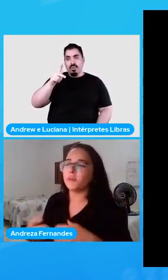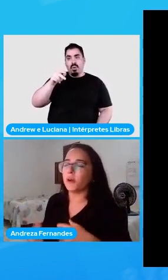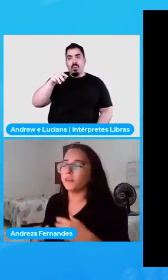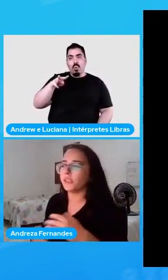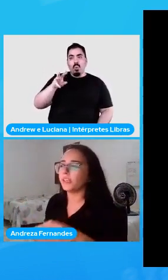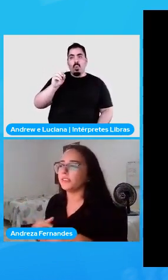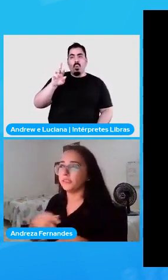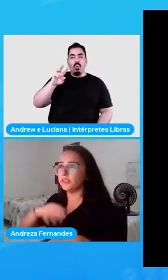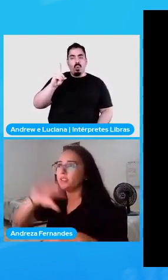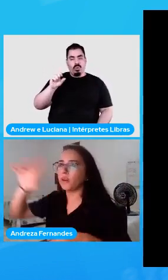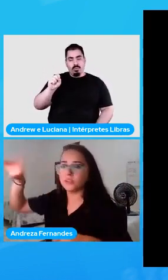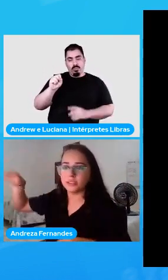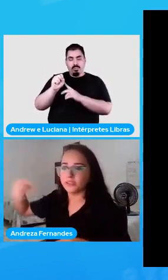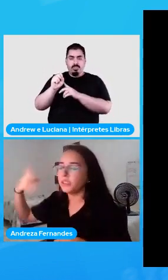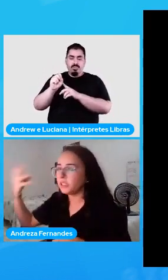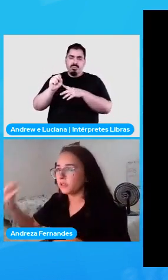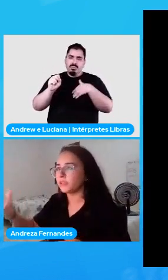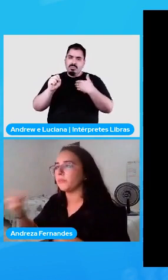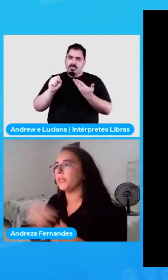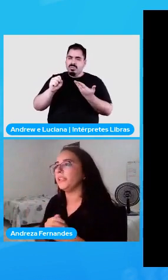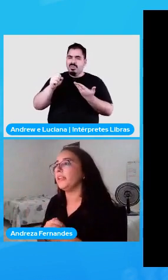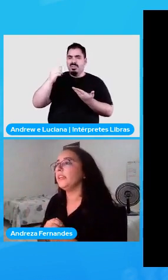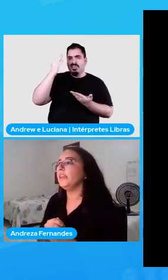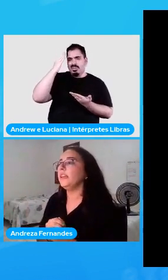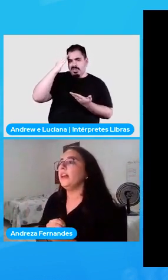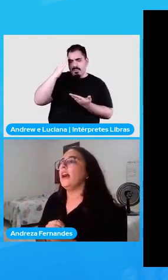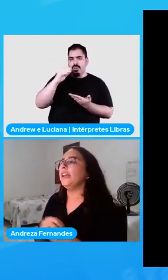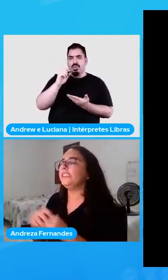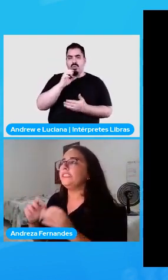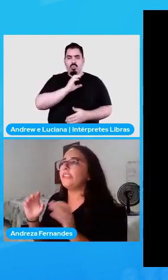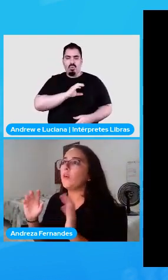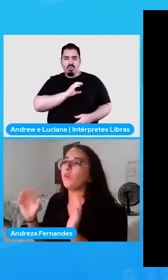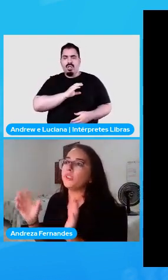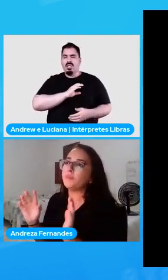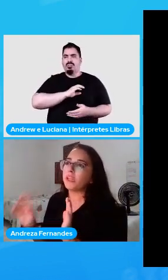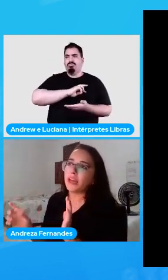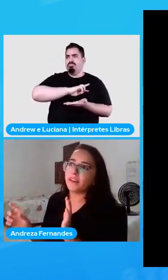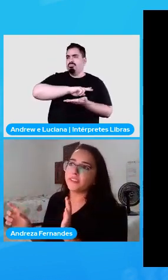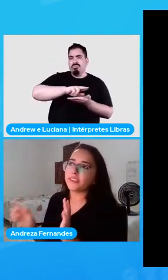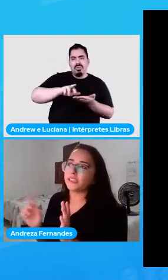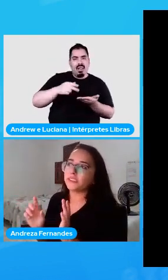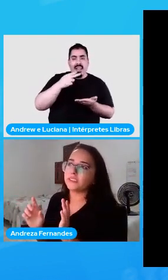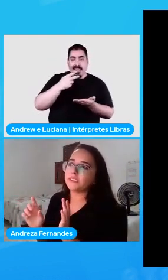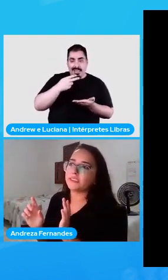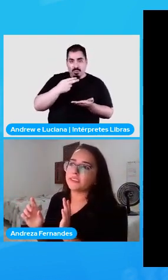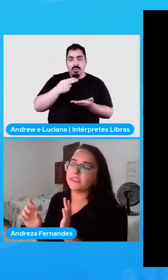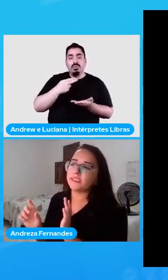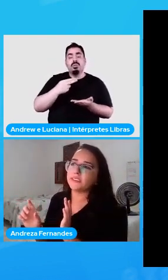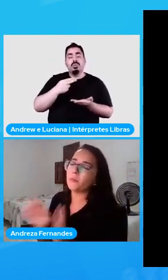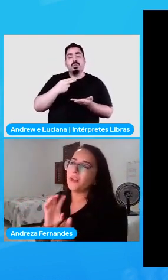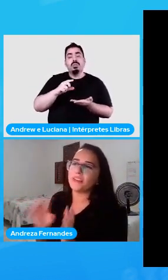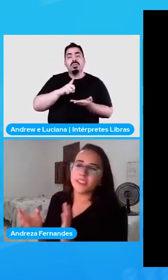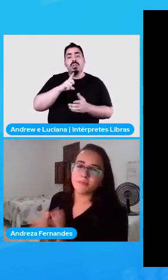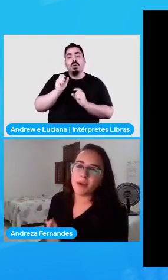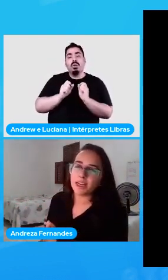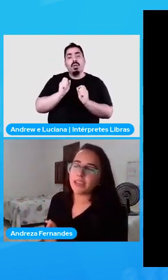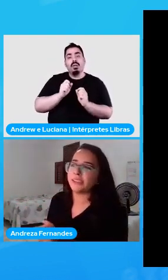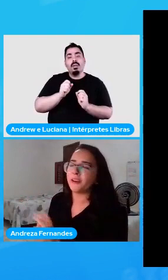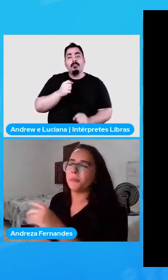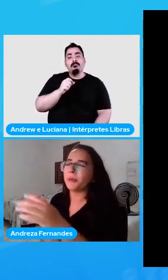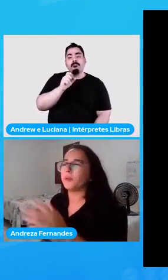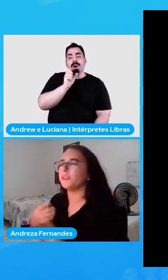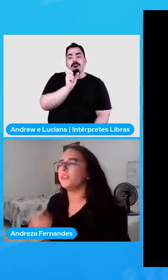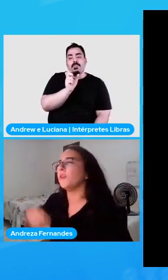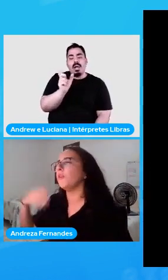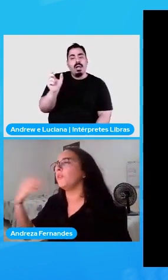gente sabe que no português, em outras línguas também, né? A gente tem algumas palavras que elas são palavras de parada,